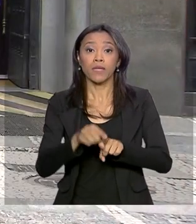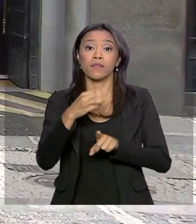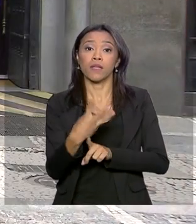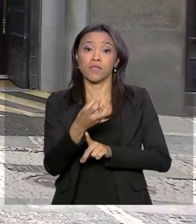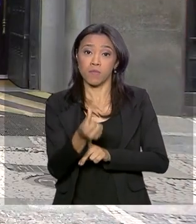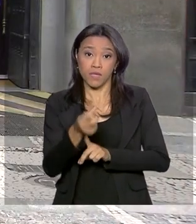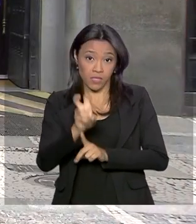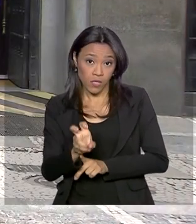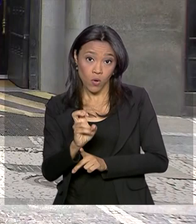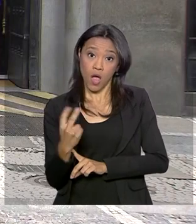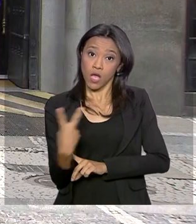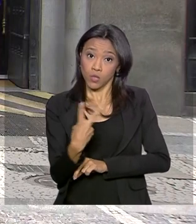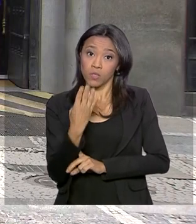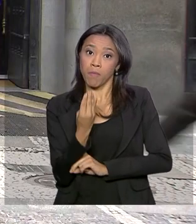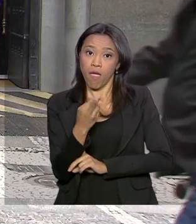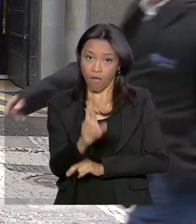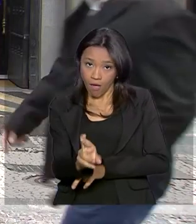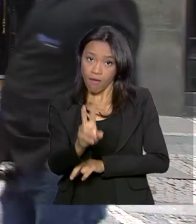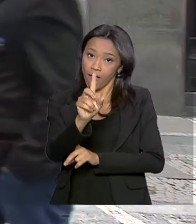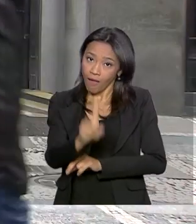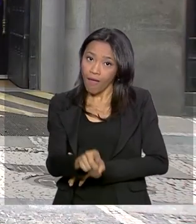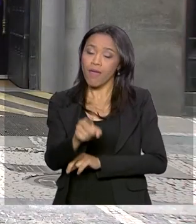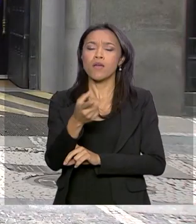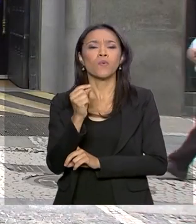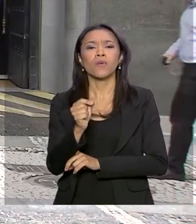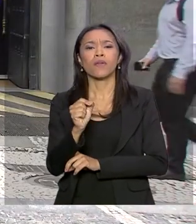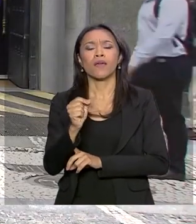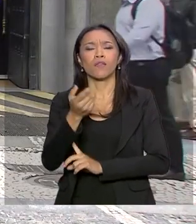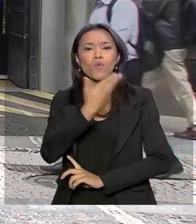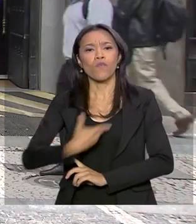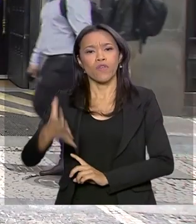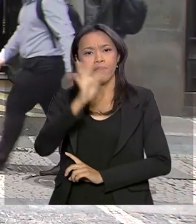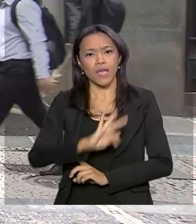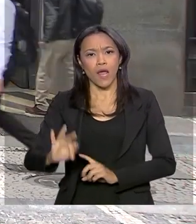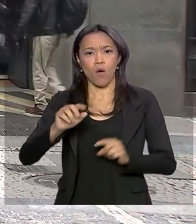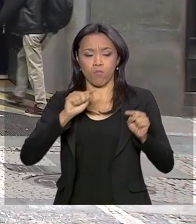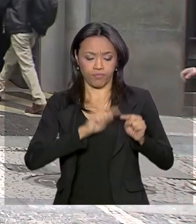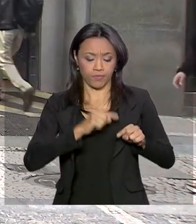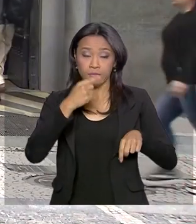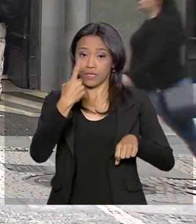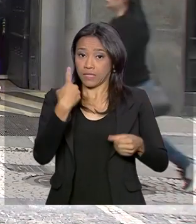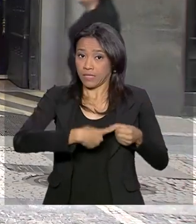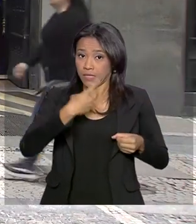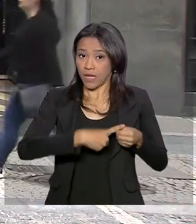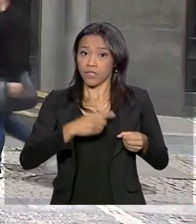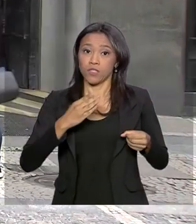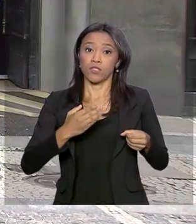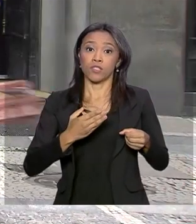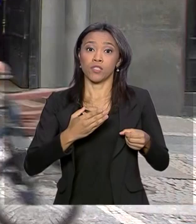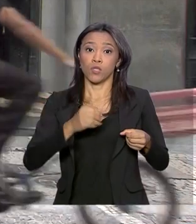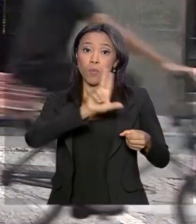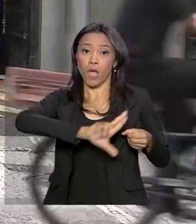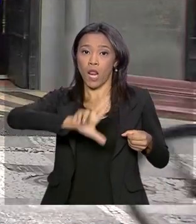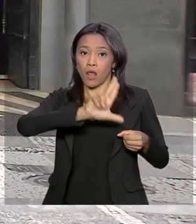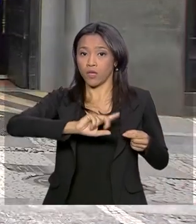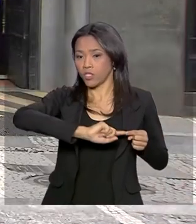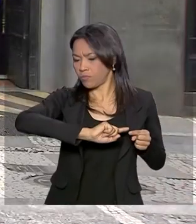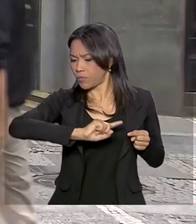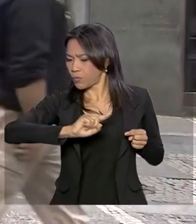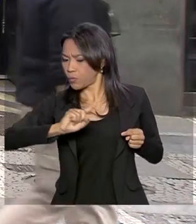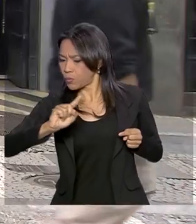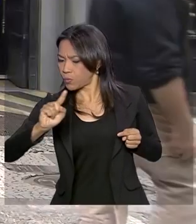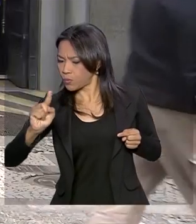rodovias federais que ligam as cidades de Uberlândia e Minas Gerais e Jatai